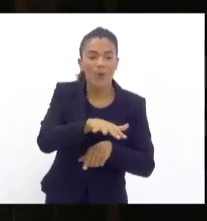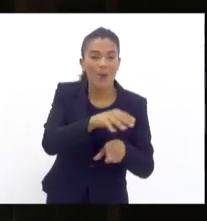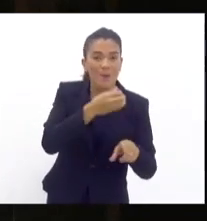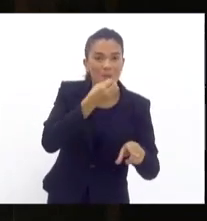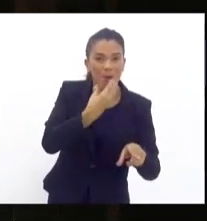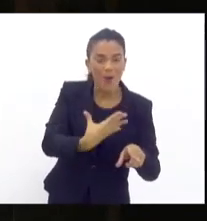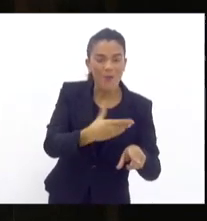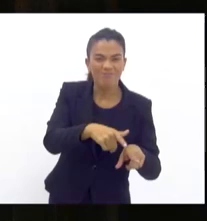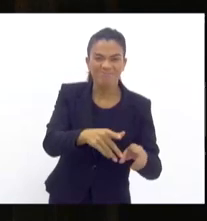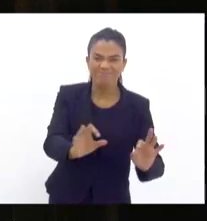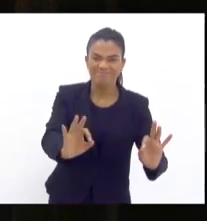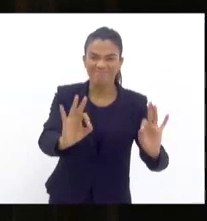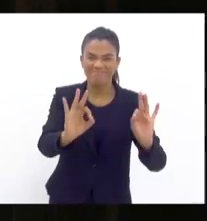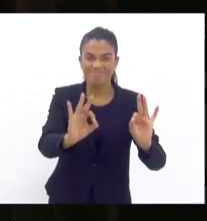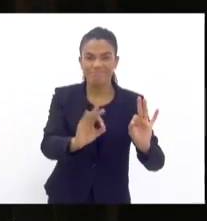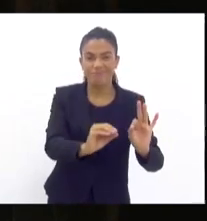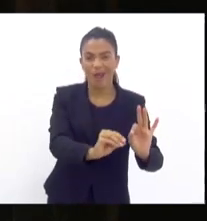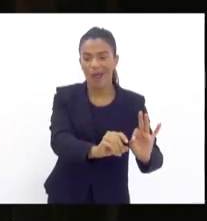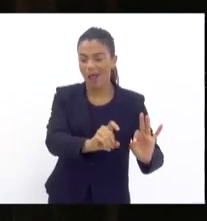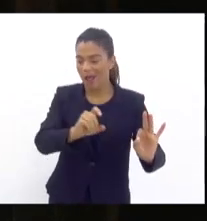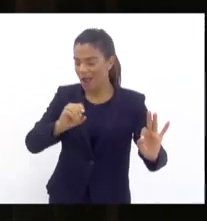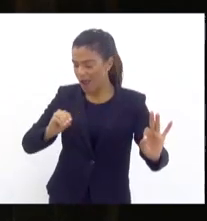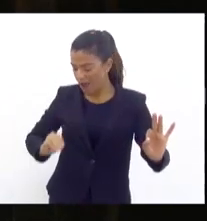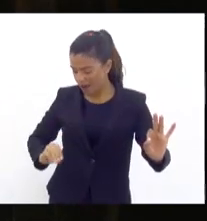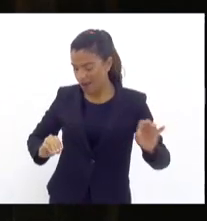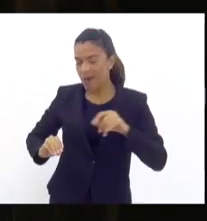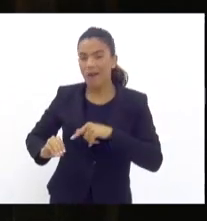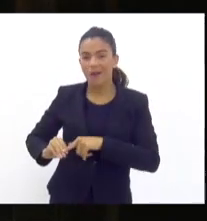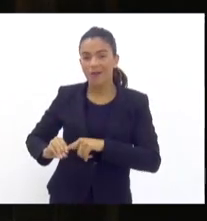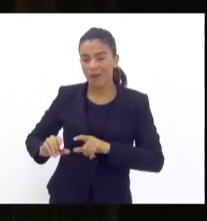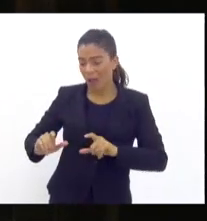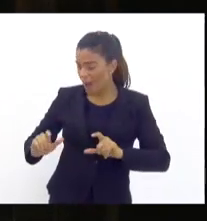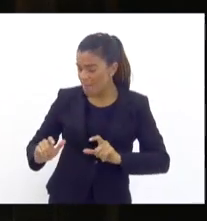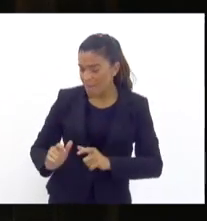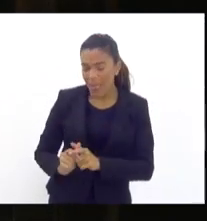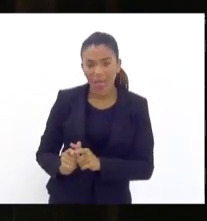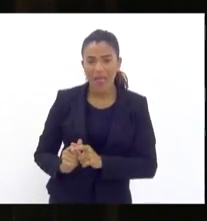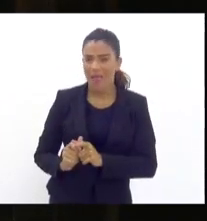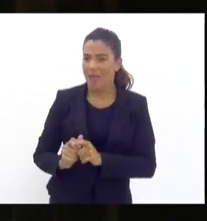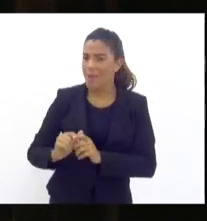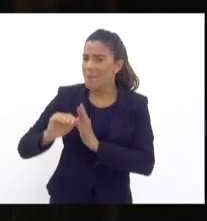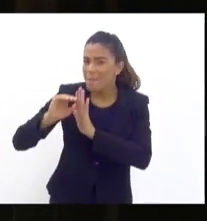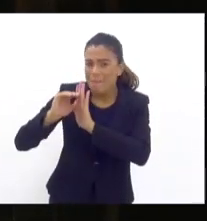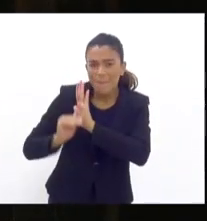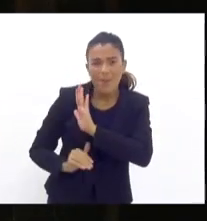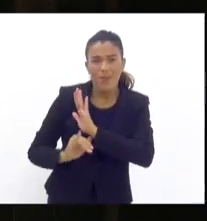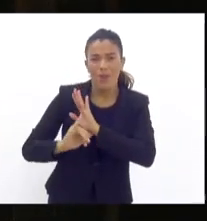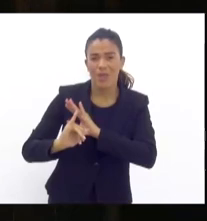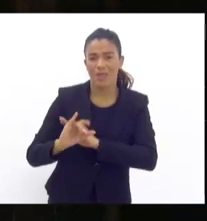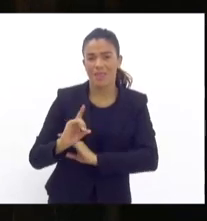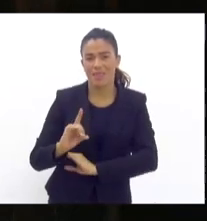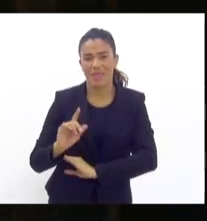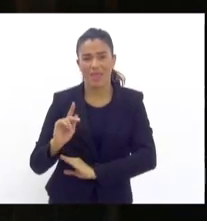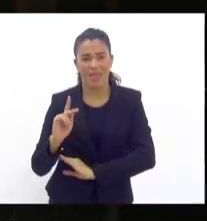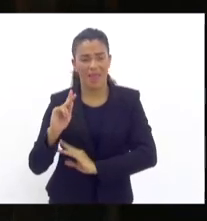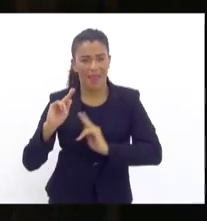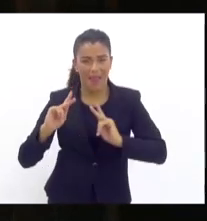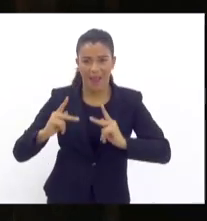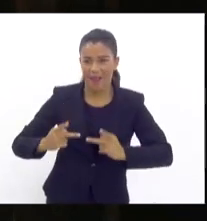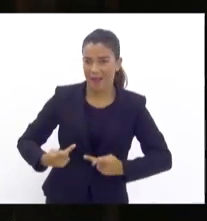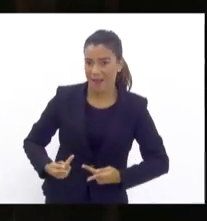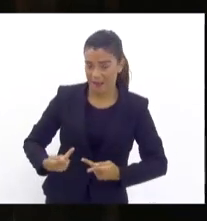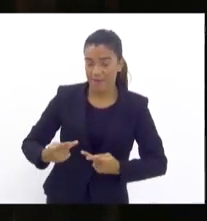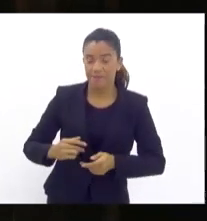bom para o outro oposto, o menor IDH do Rio de Janeiro, da cidade do Rio de Janeiro. Nós